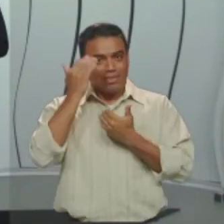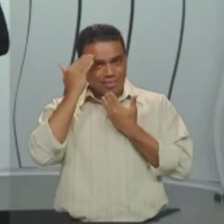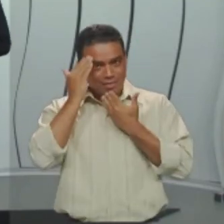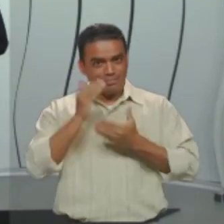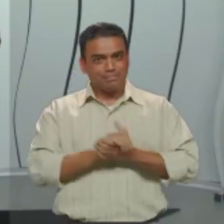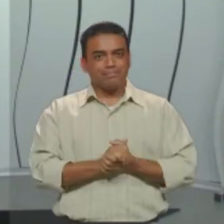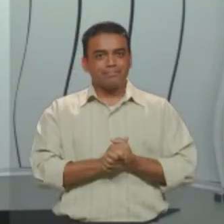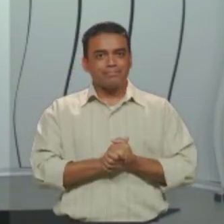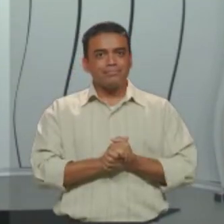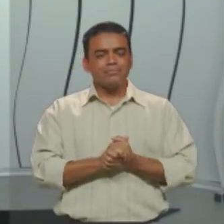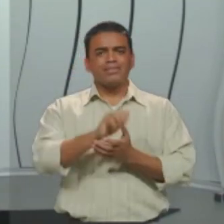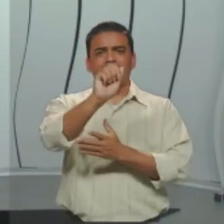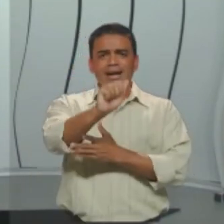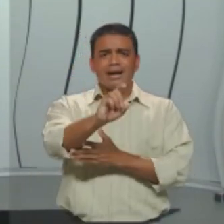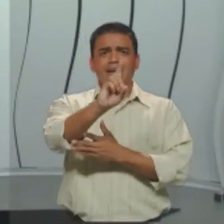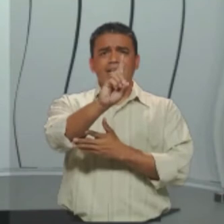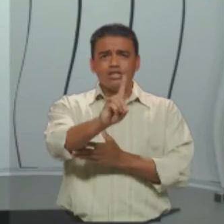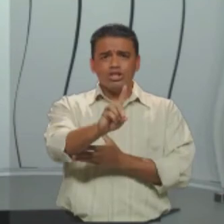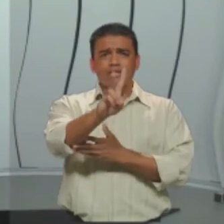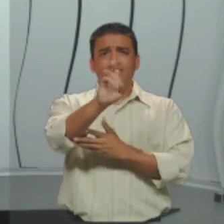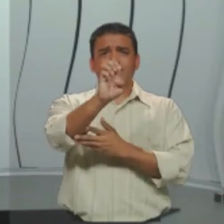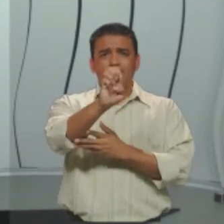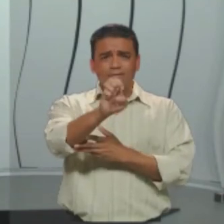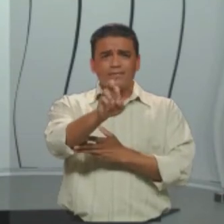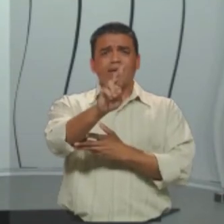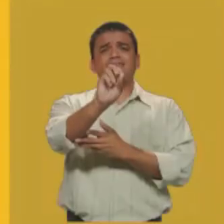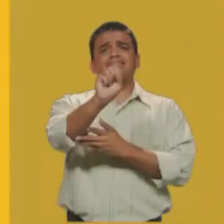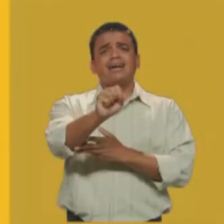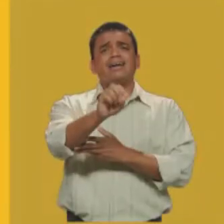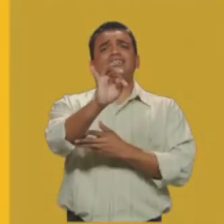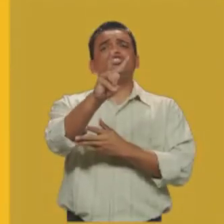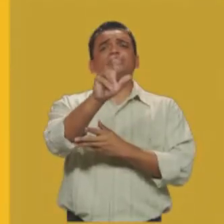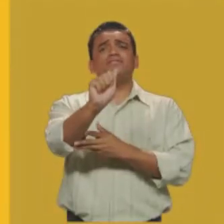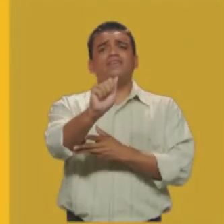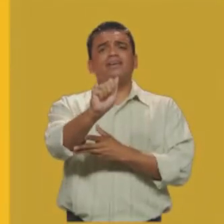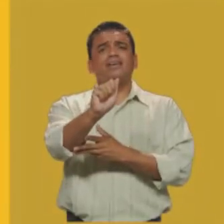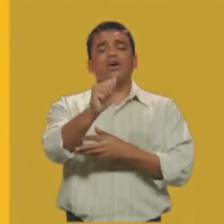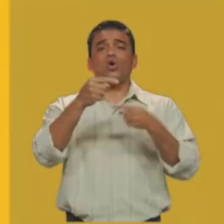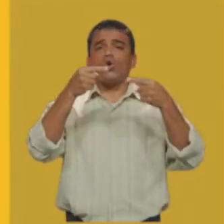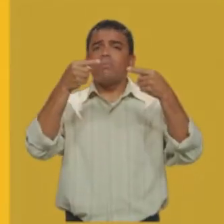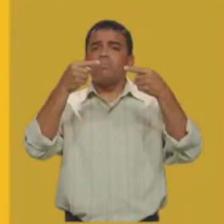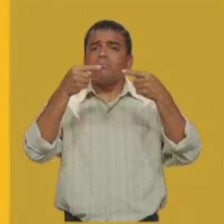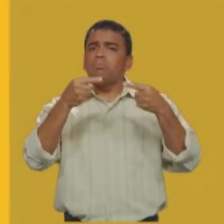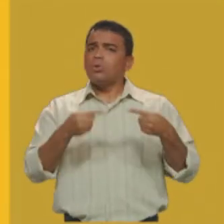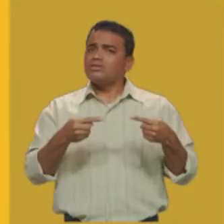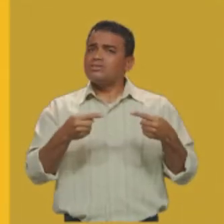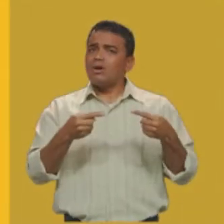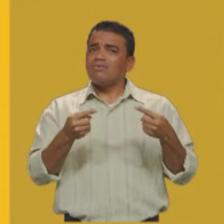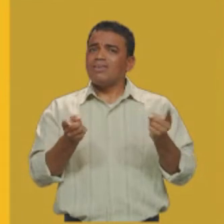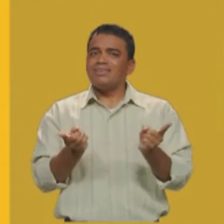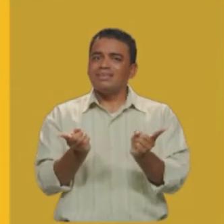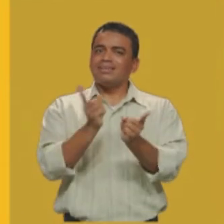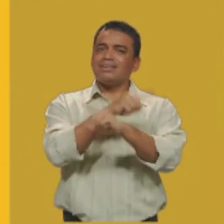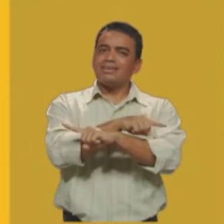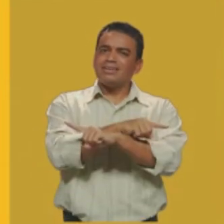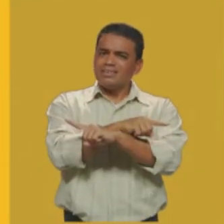Próximo. Adversativa. Ideia de contraste. Oposição. Contrariedade.